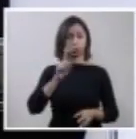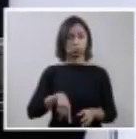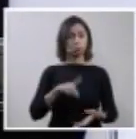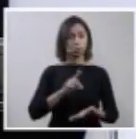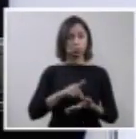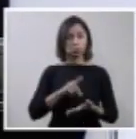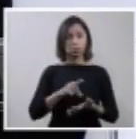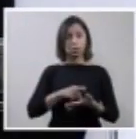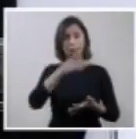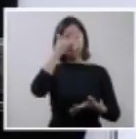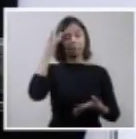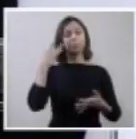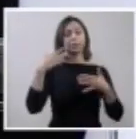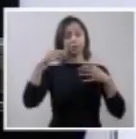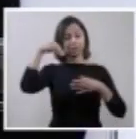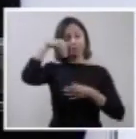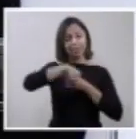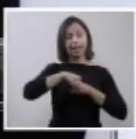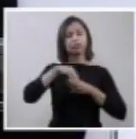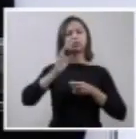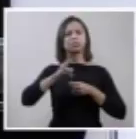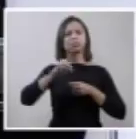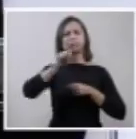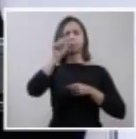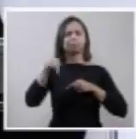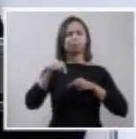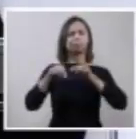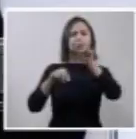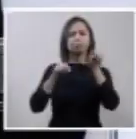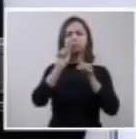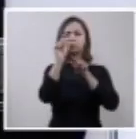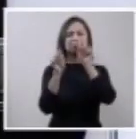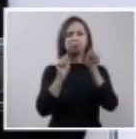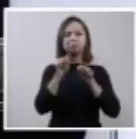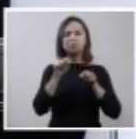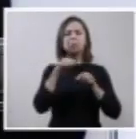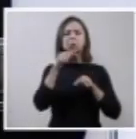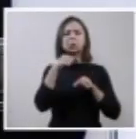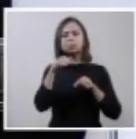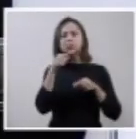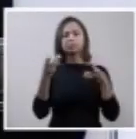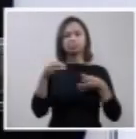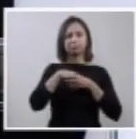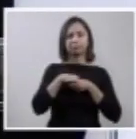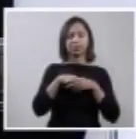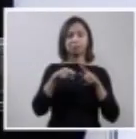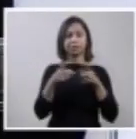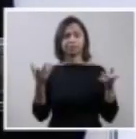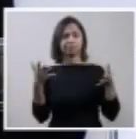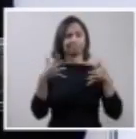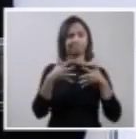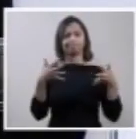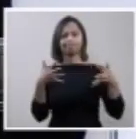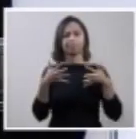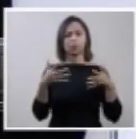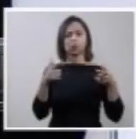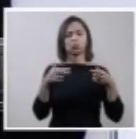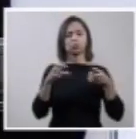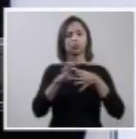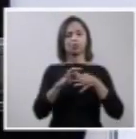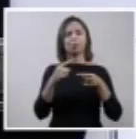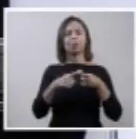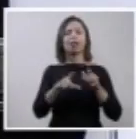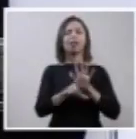seres que carregam dúvidas, perplexidades? Então, vejo aí sim uma contradição. O código